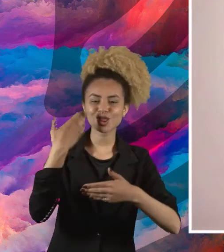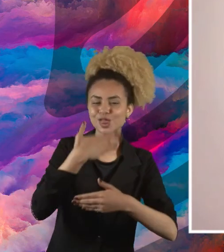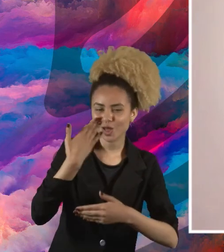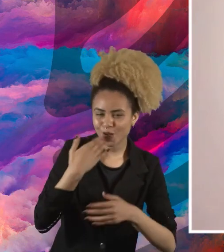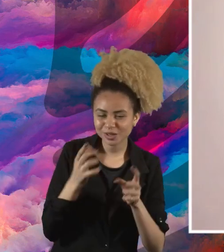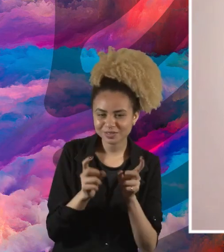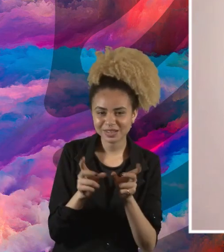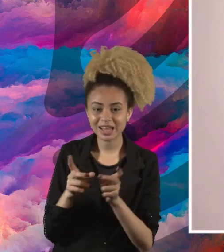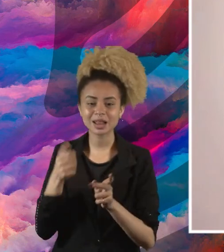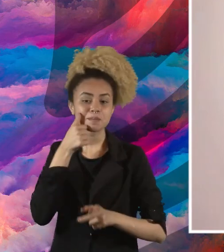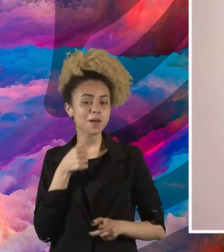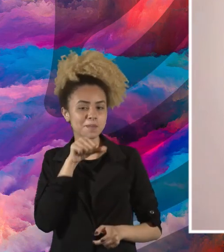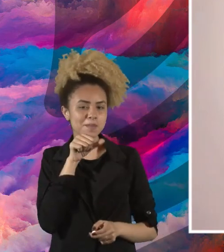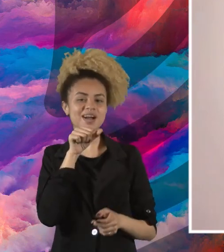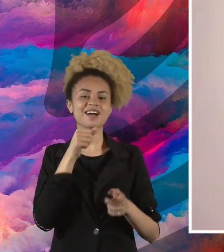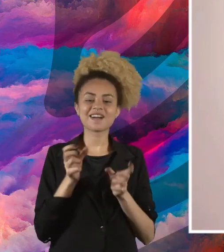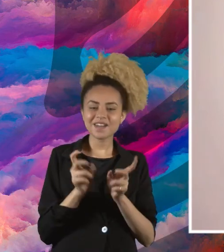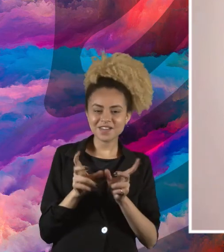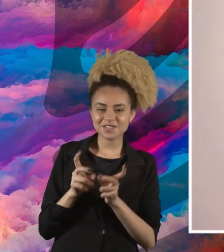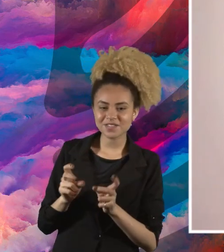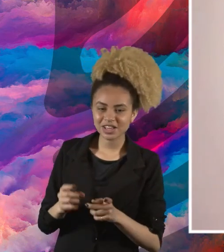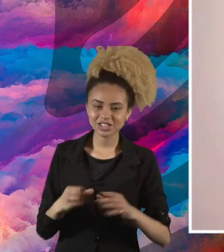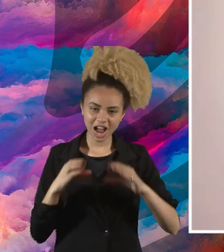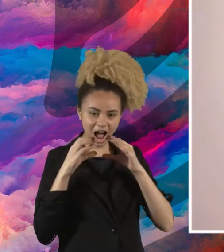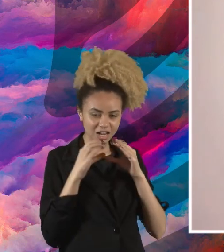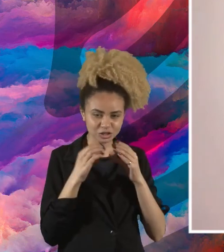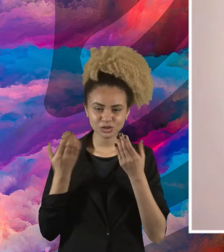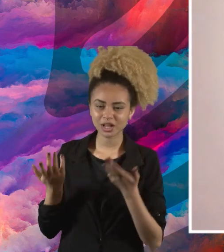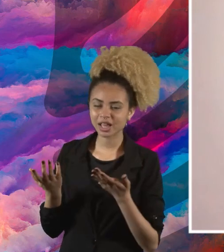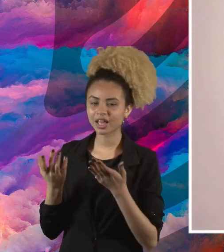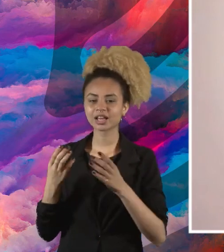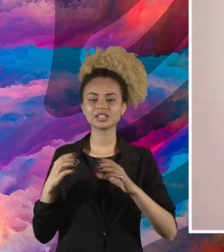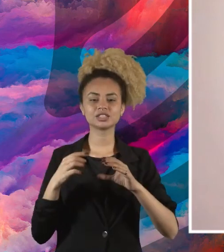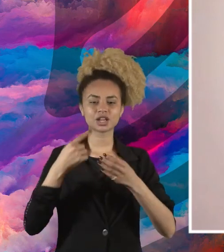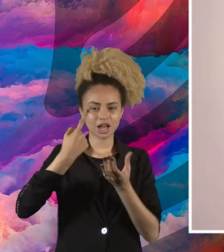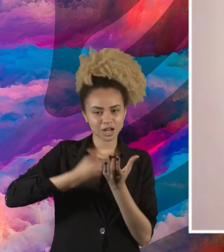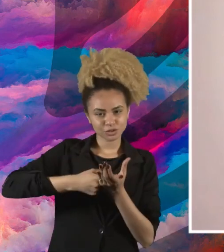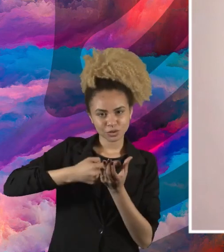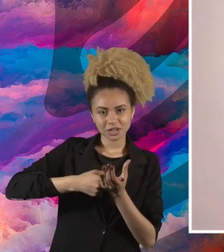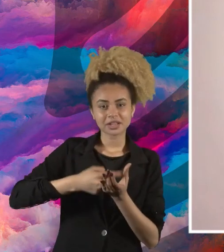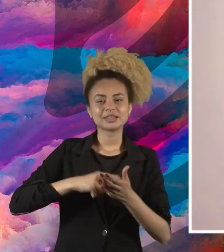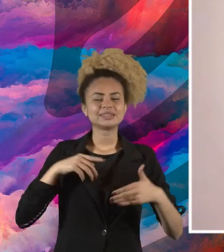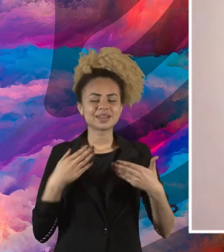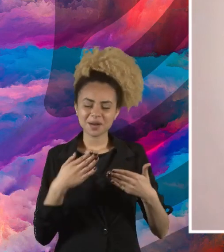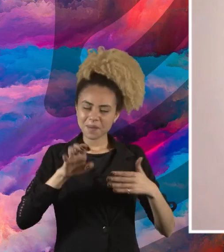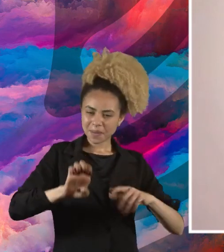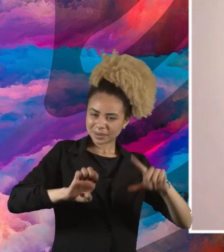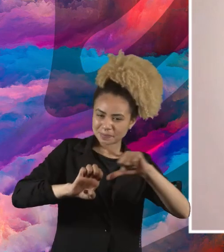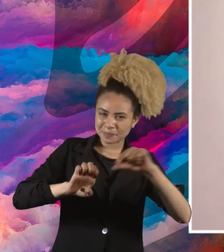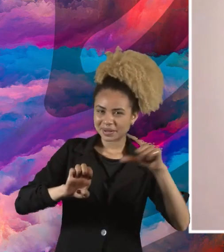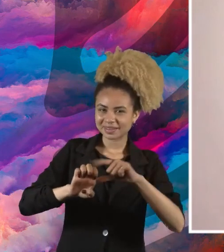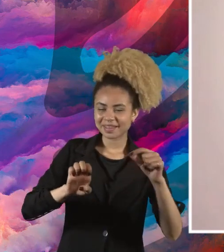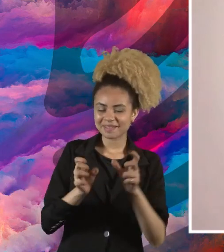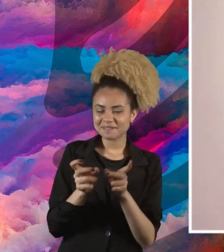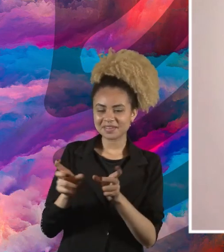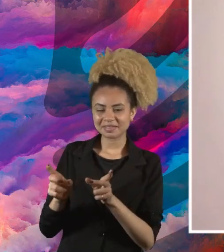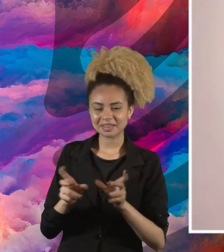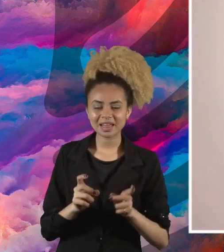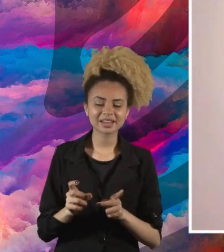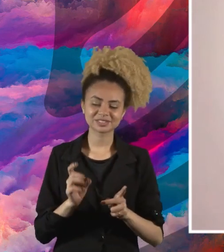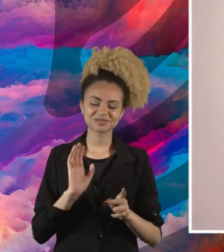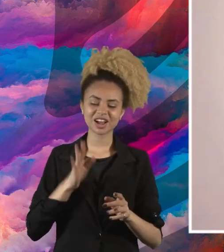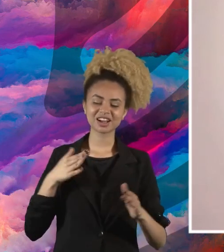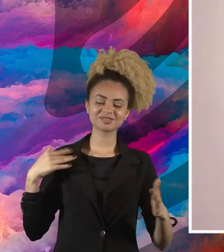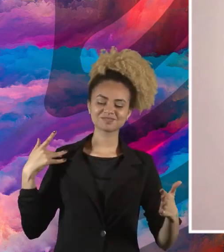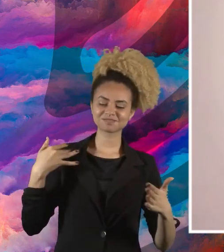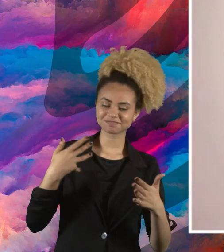a minha mãe também vendia cajou quente. Então, esse empreender está muito na minha linhagem, matriarcal.